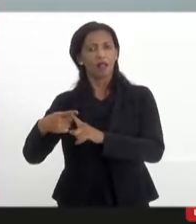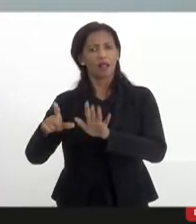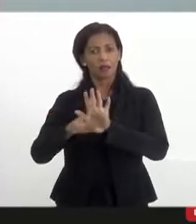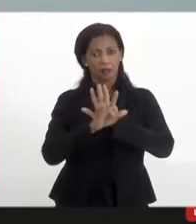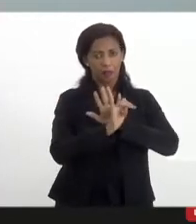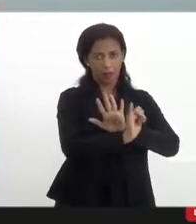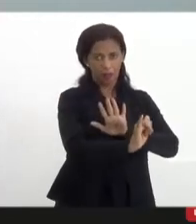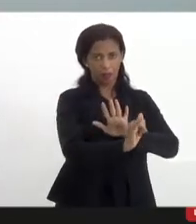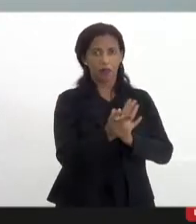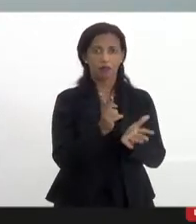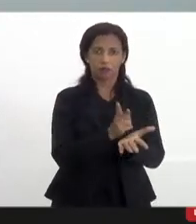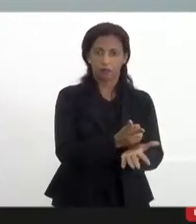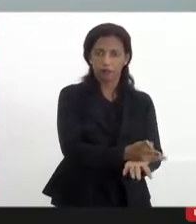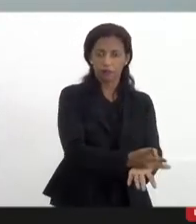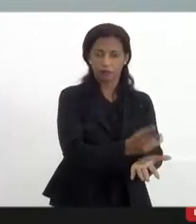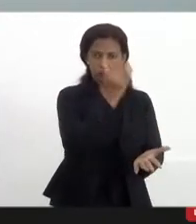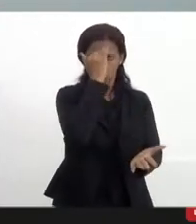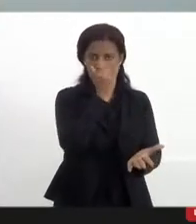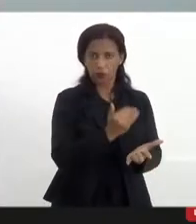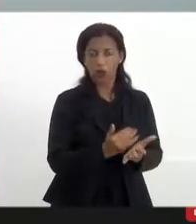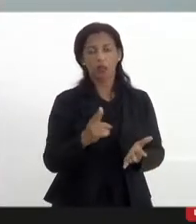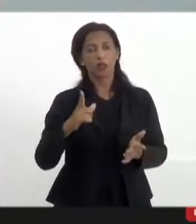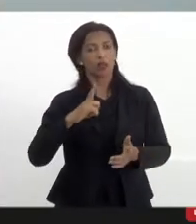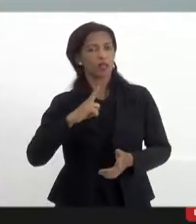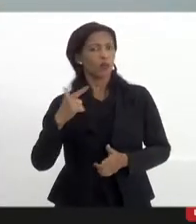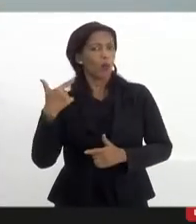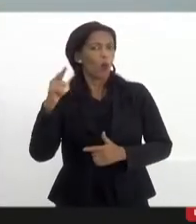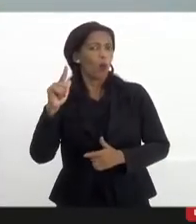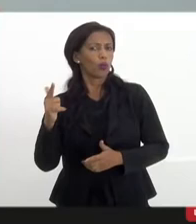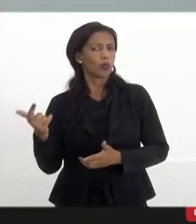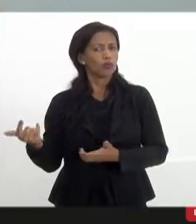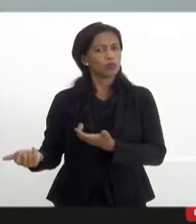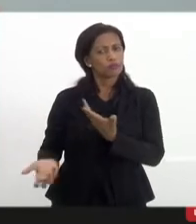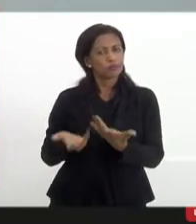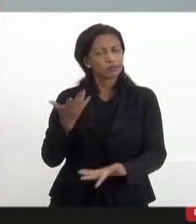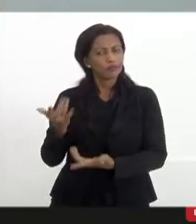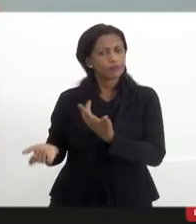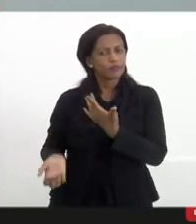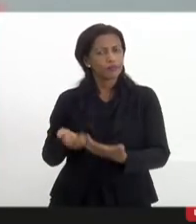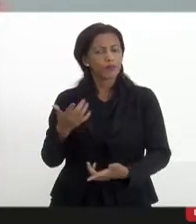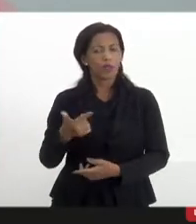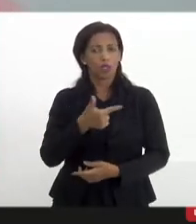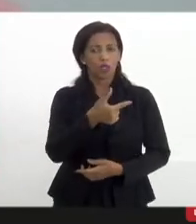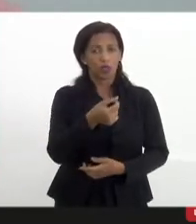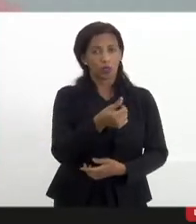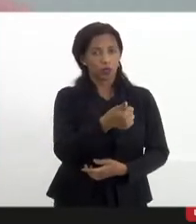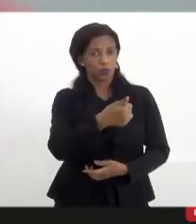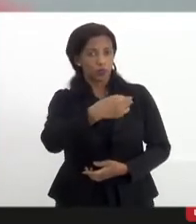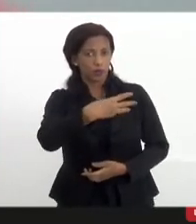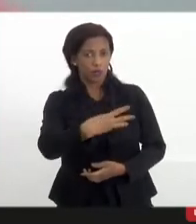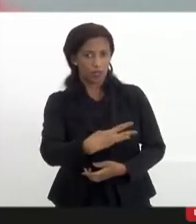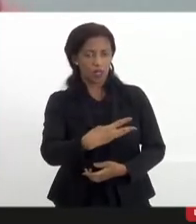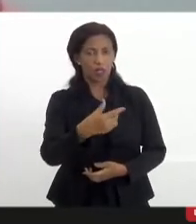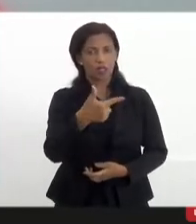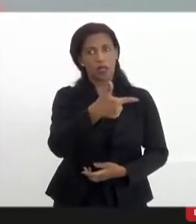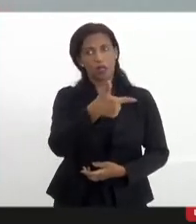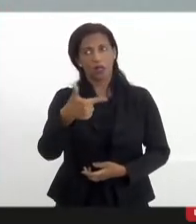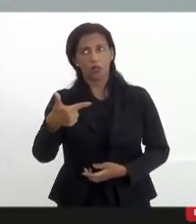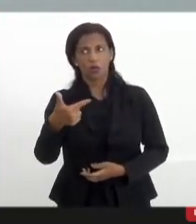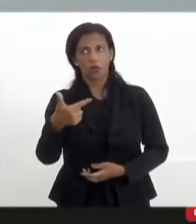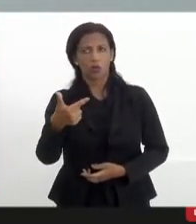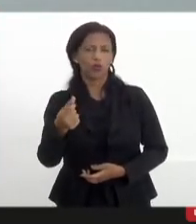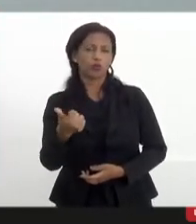vigor, eu quero dizer que nós tivemos também outras iniciativas. Em 2013, em 2019,